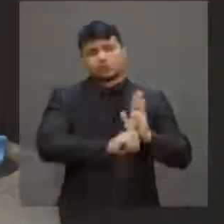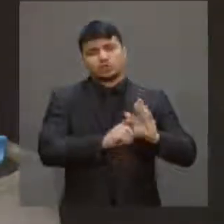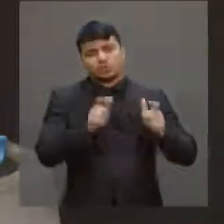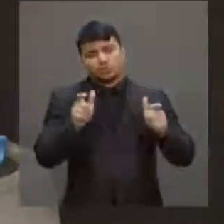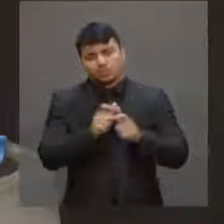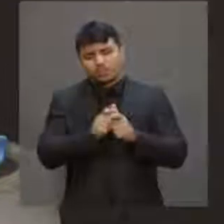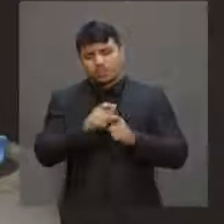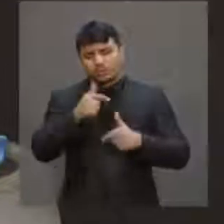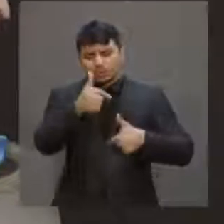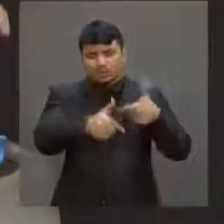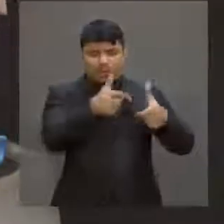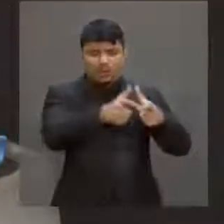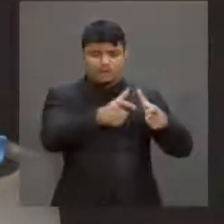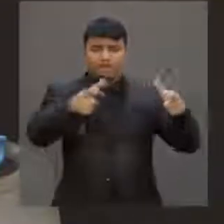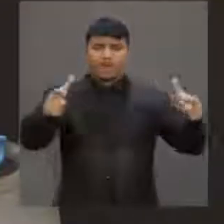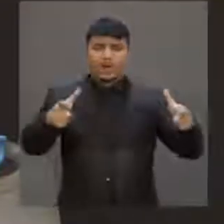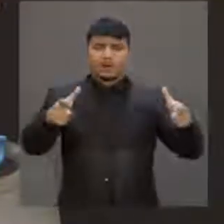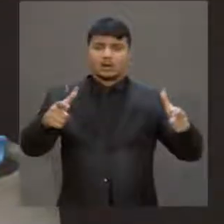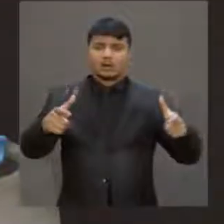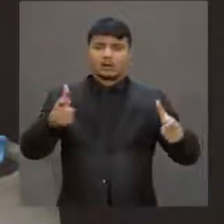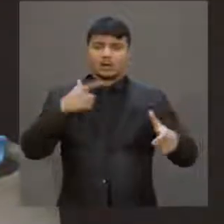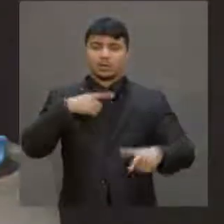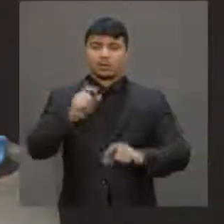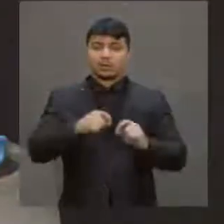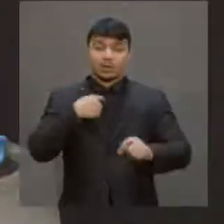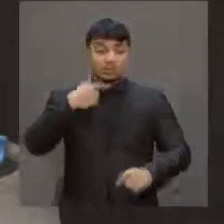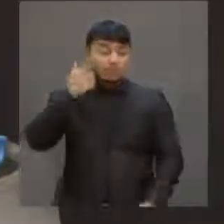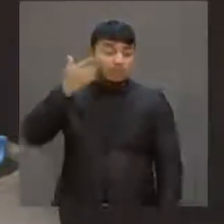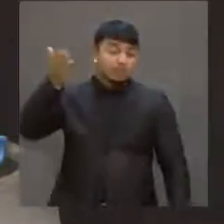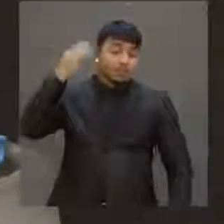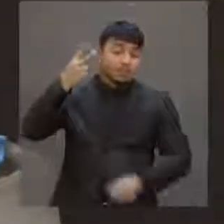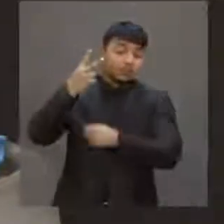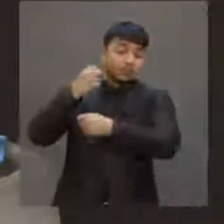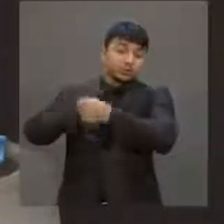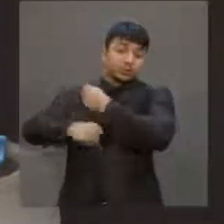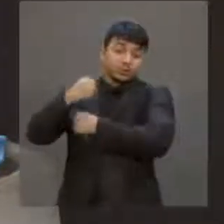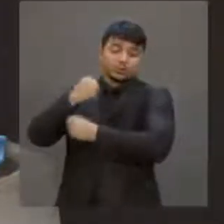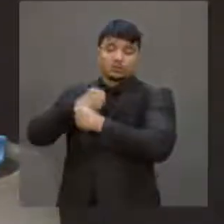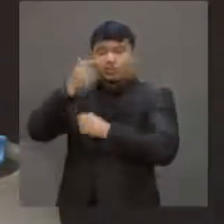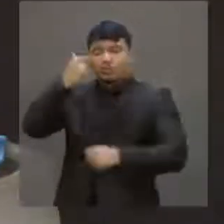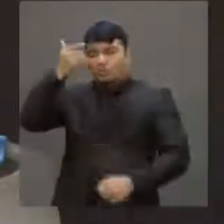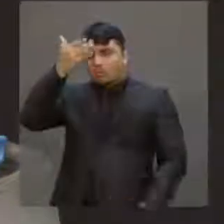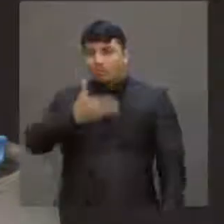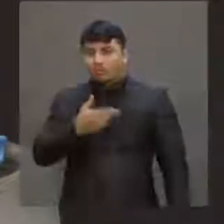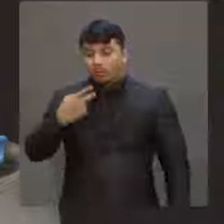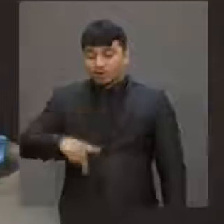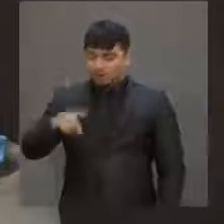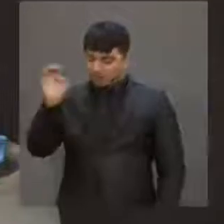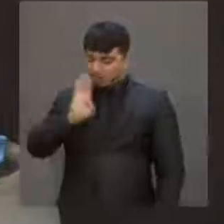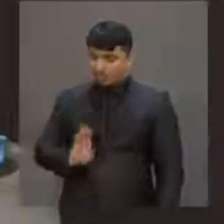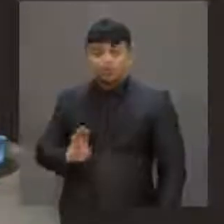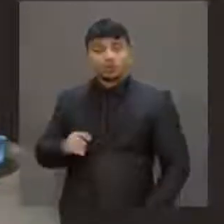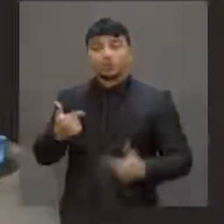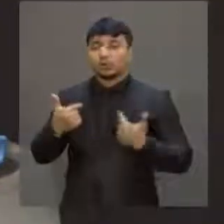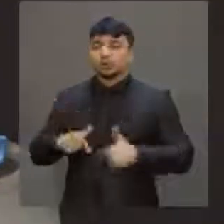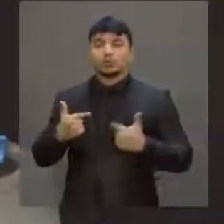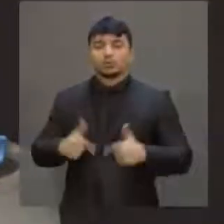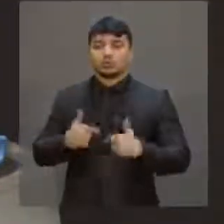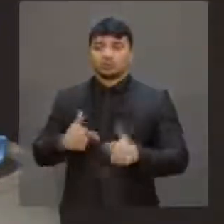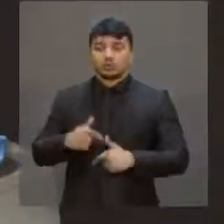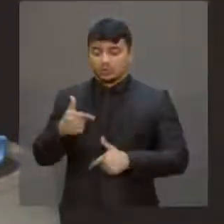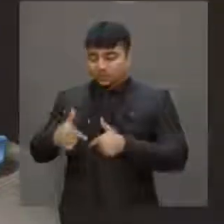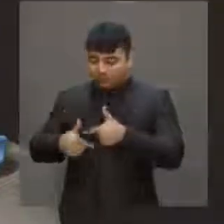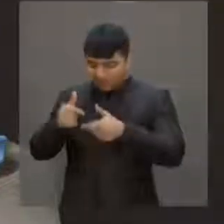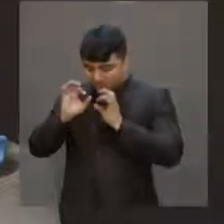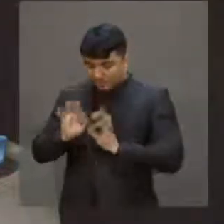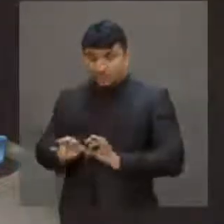emprego, comprova-se aquilo que nós dizíamos há dois anos atrás. O Brasil já não tinha um mercado de